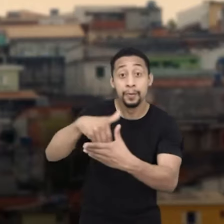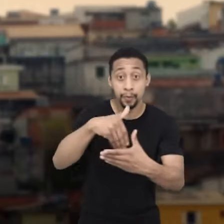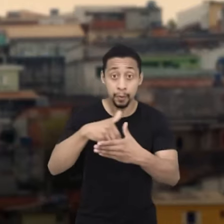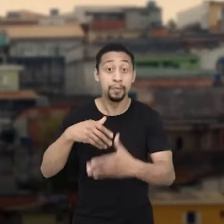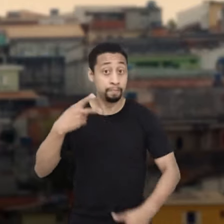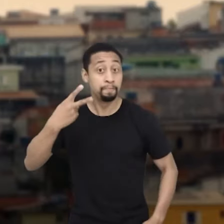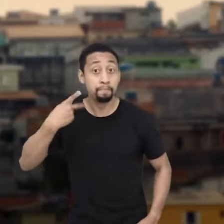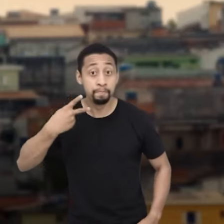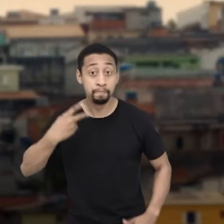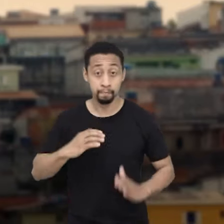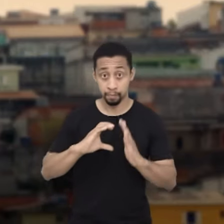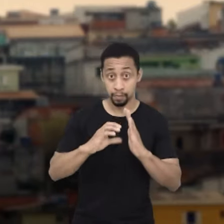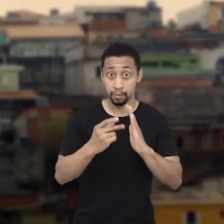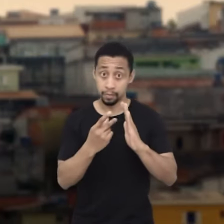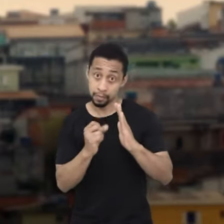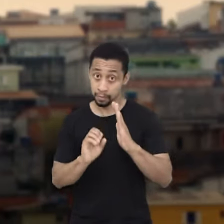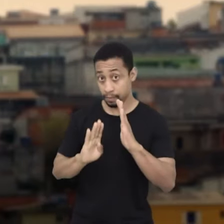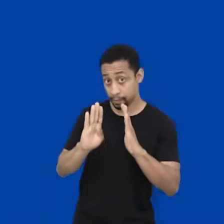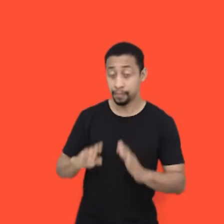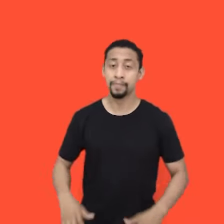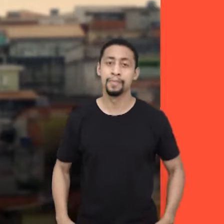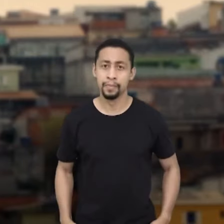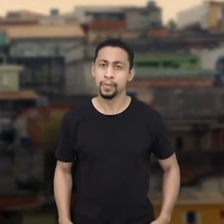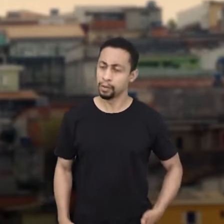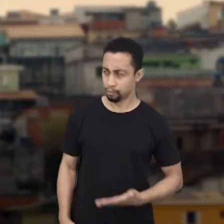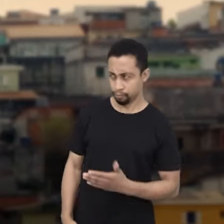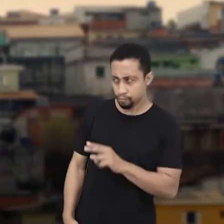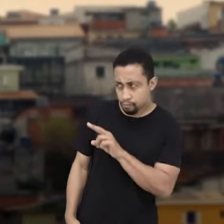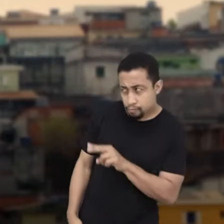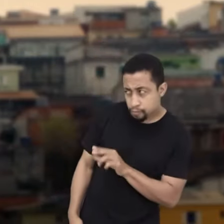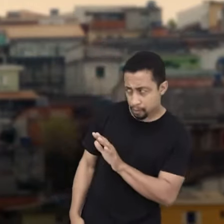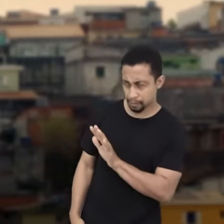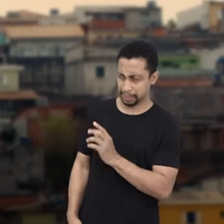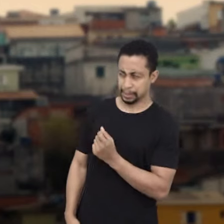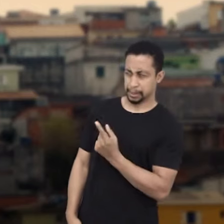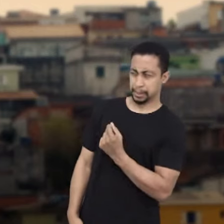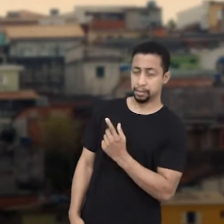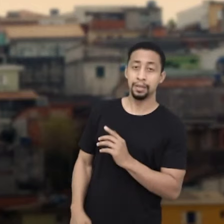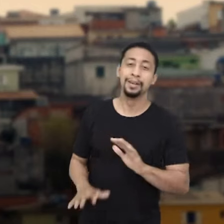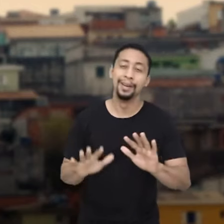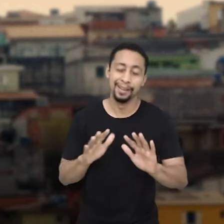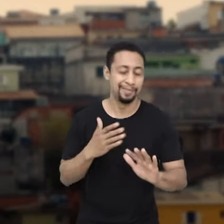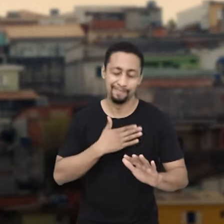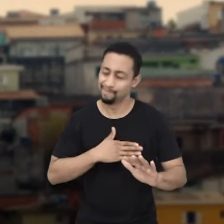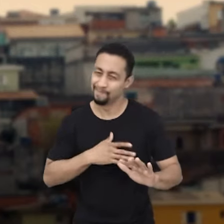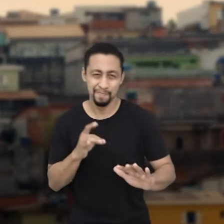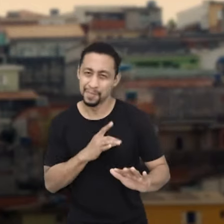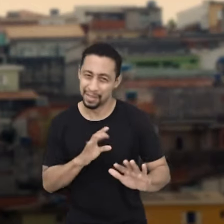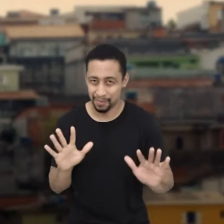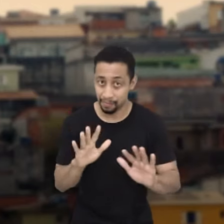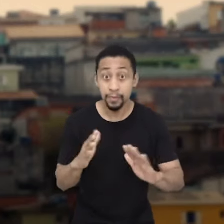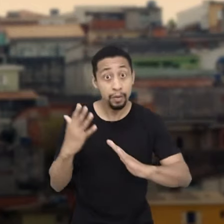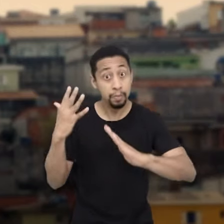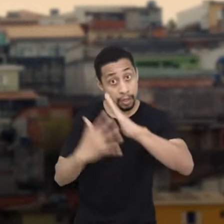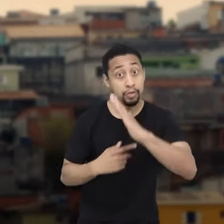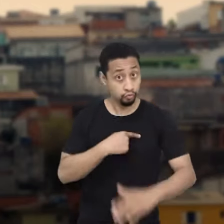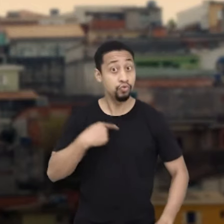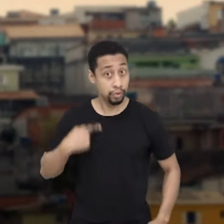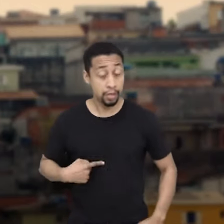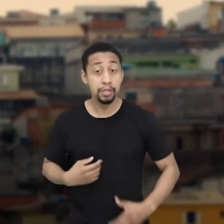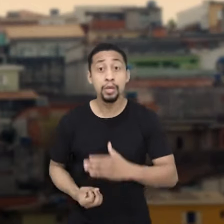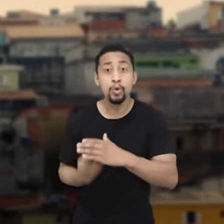Vote nos candidatos a vereador do PSB. Você vai anotar meu sotaque. Mas eu não tenho medo, não. Sou imigrante chinês,